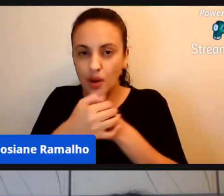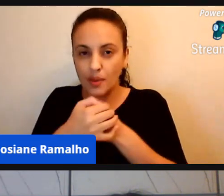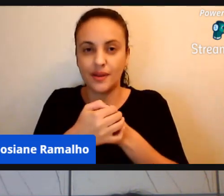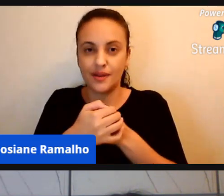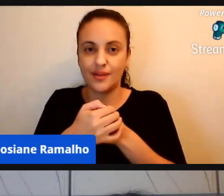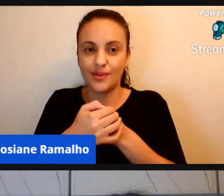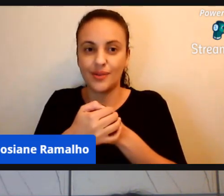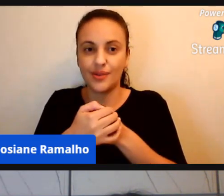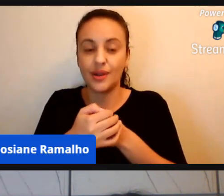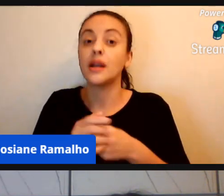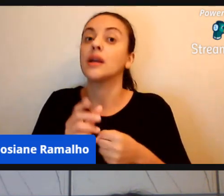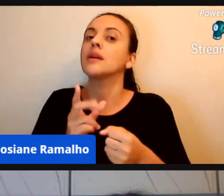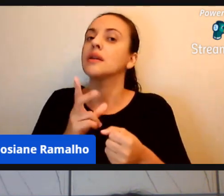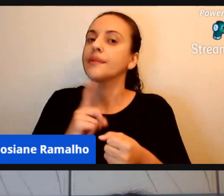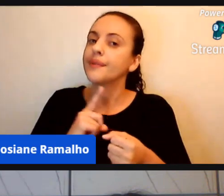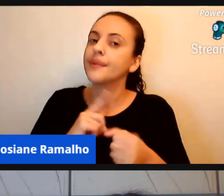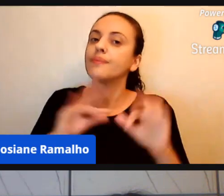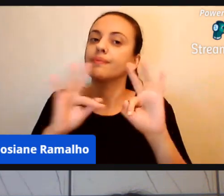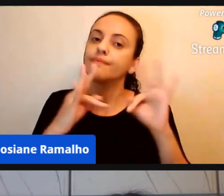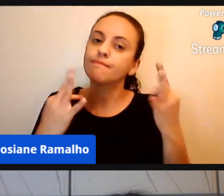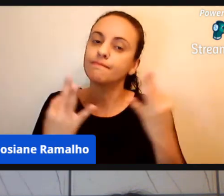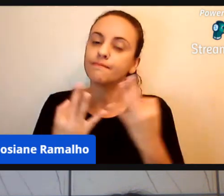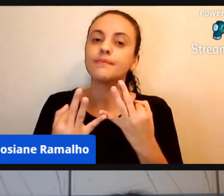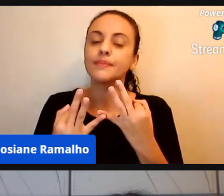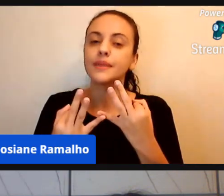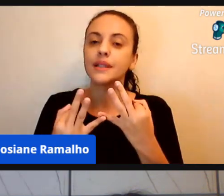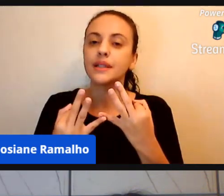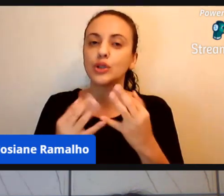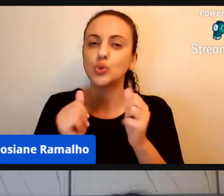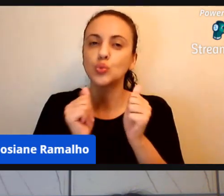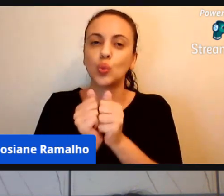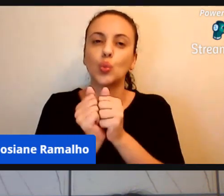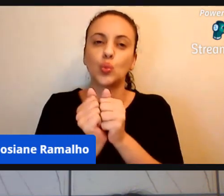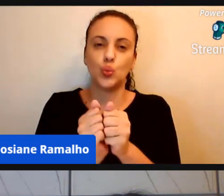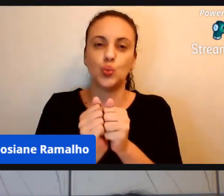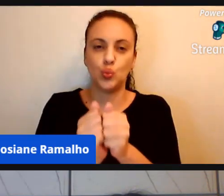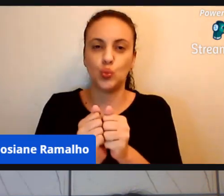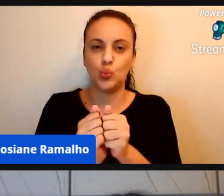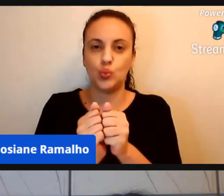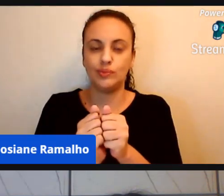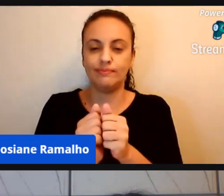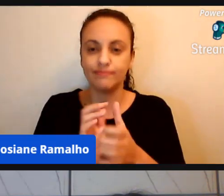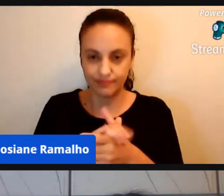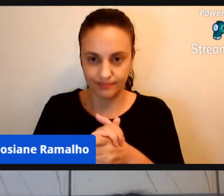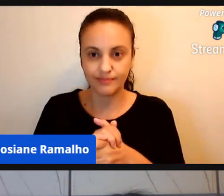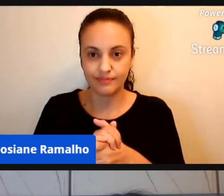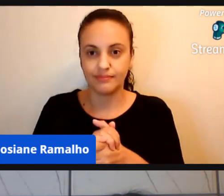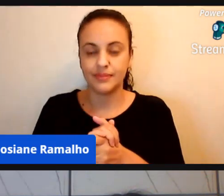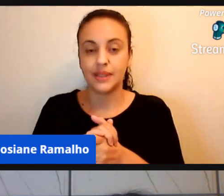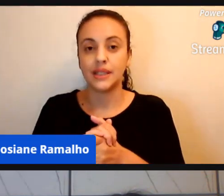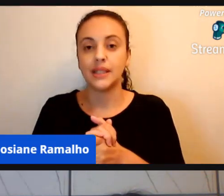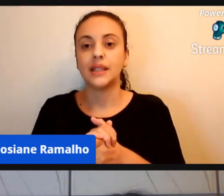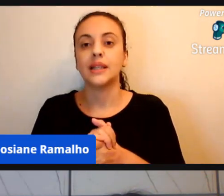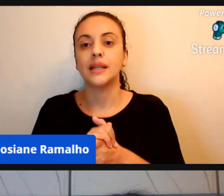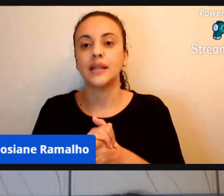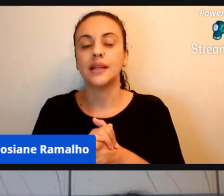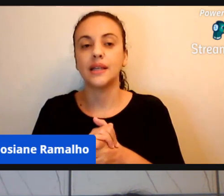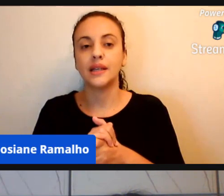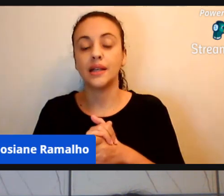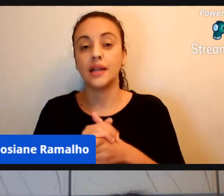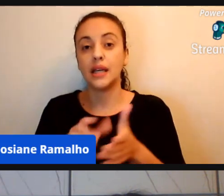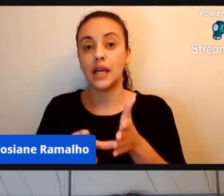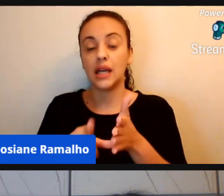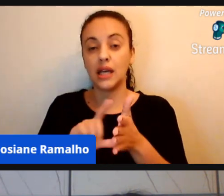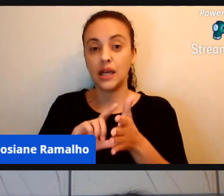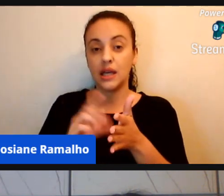ter a família perto, é muito importante, é, antes de a gente ter a, a